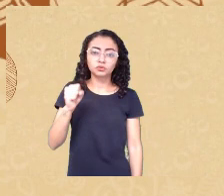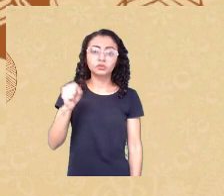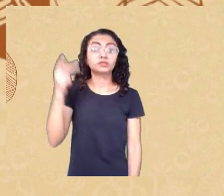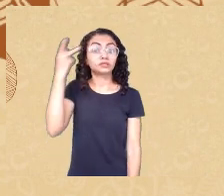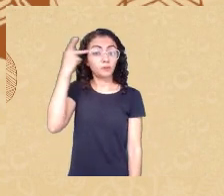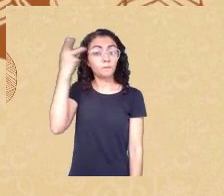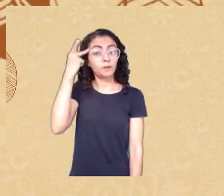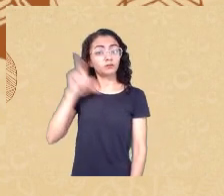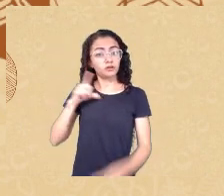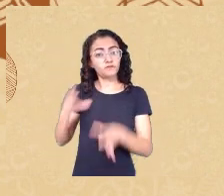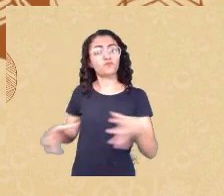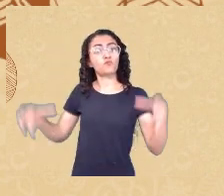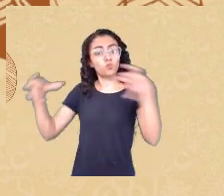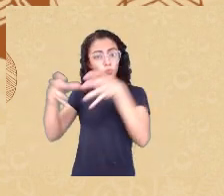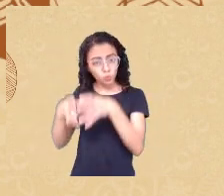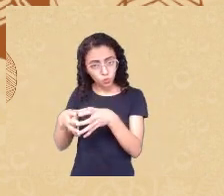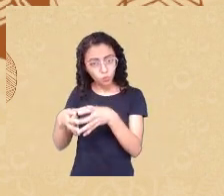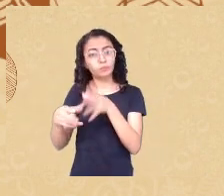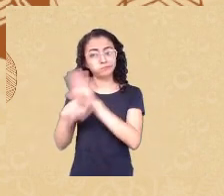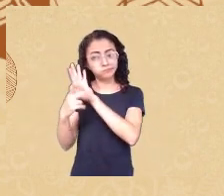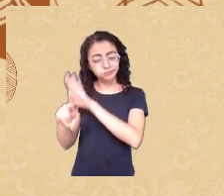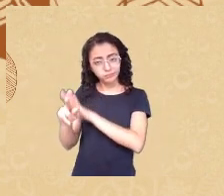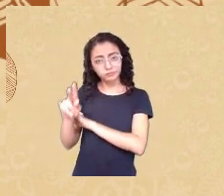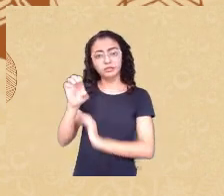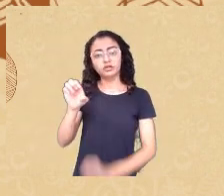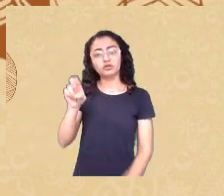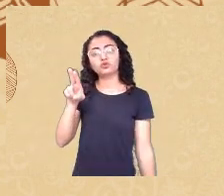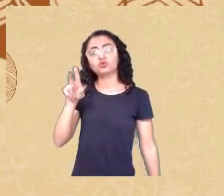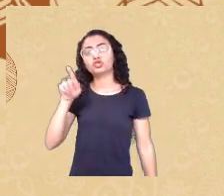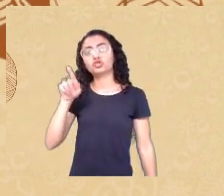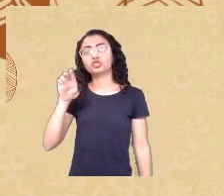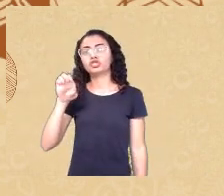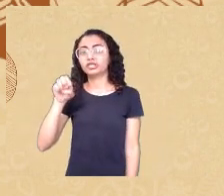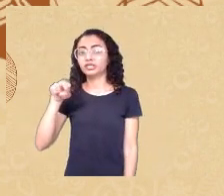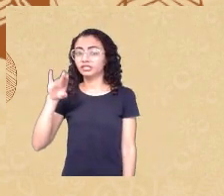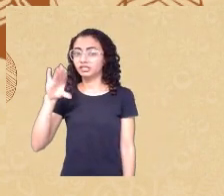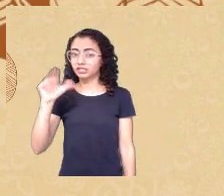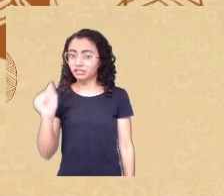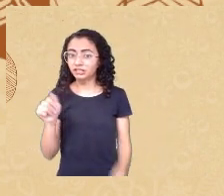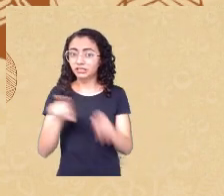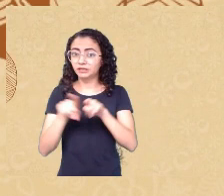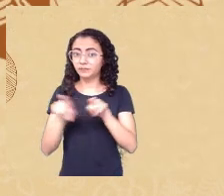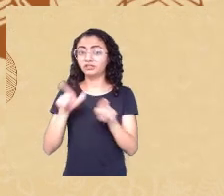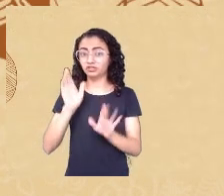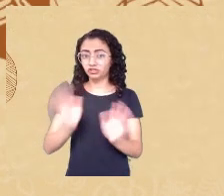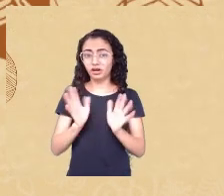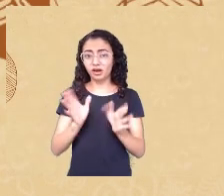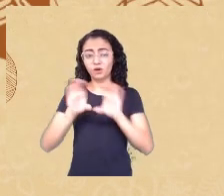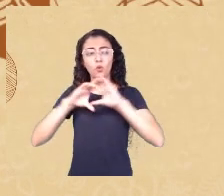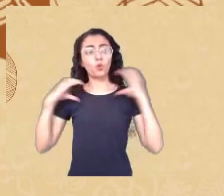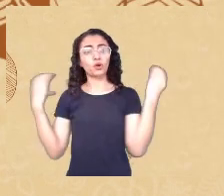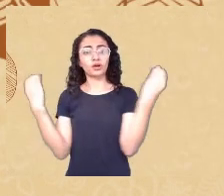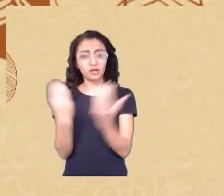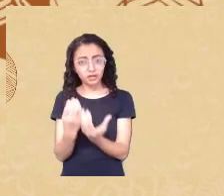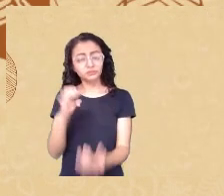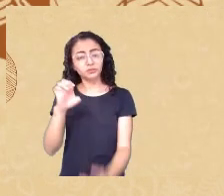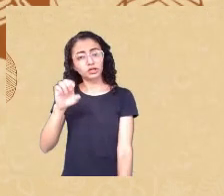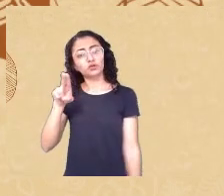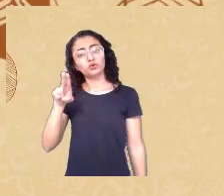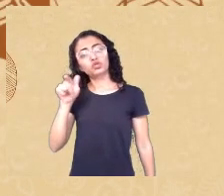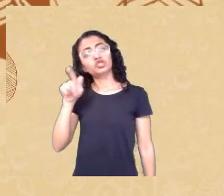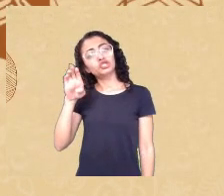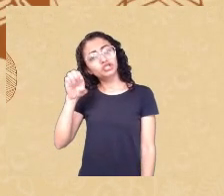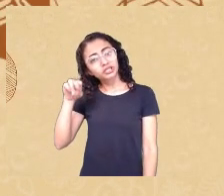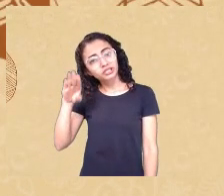1929 houve um congresso brasileiro de eugenicistas então nós sabemos que esses grupos continuam se reunindo embora